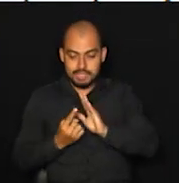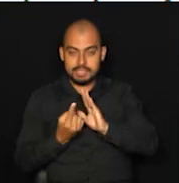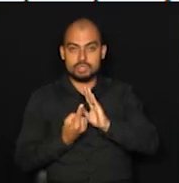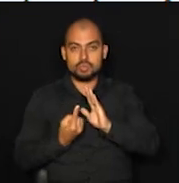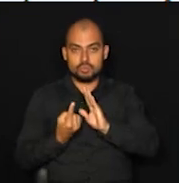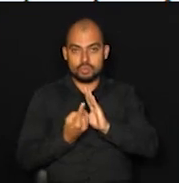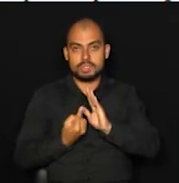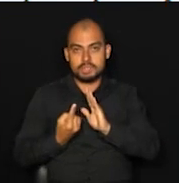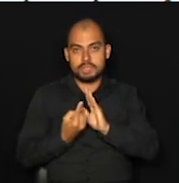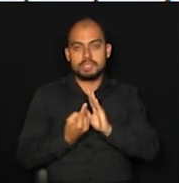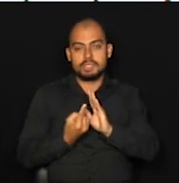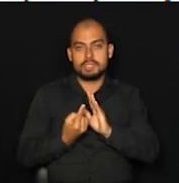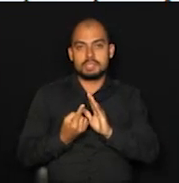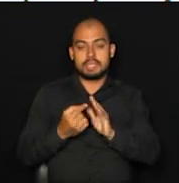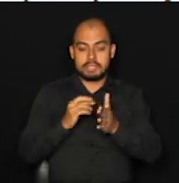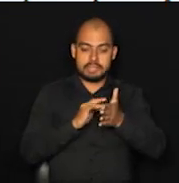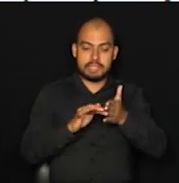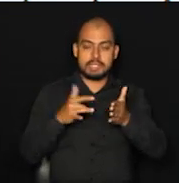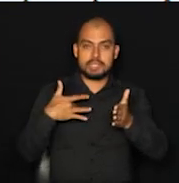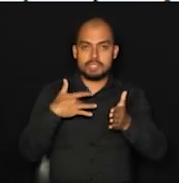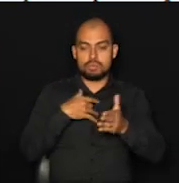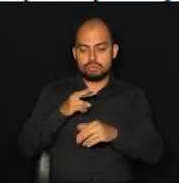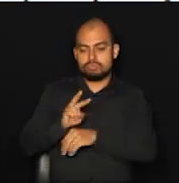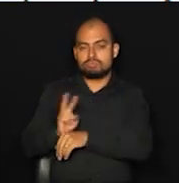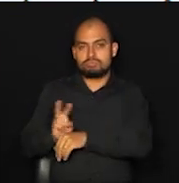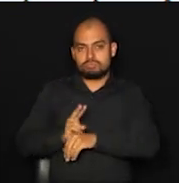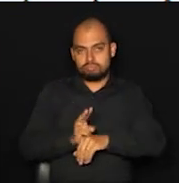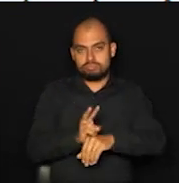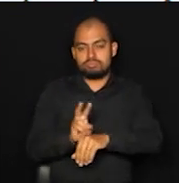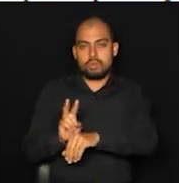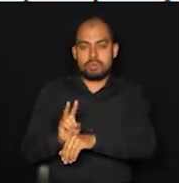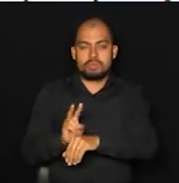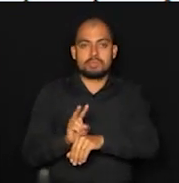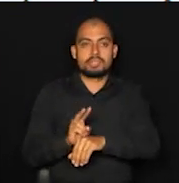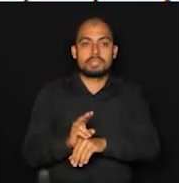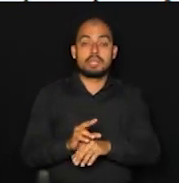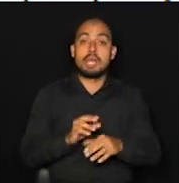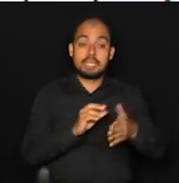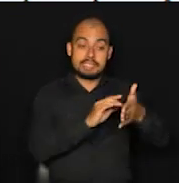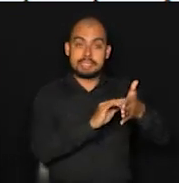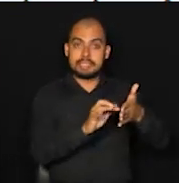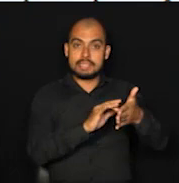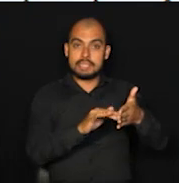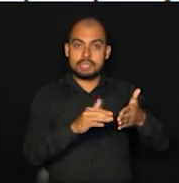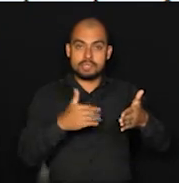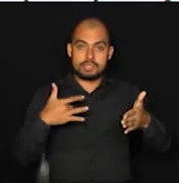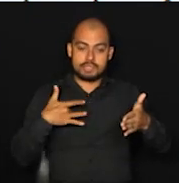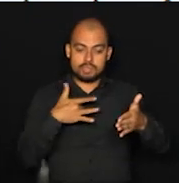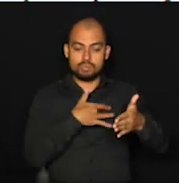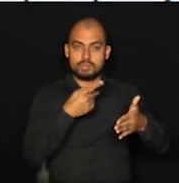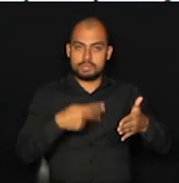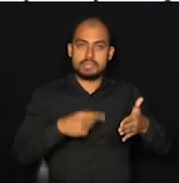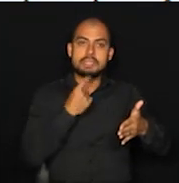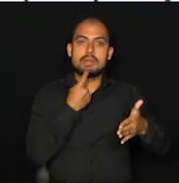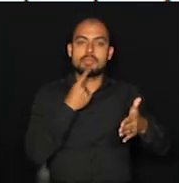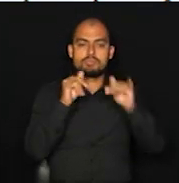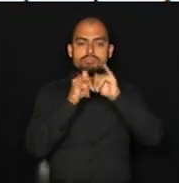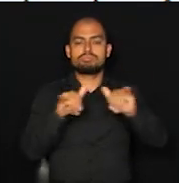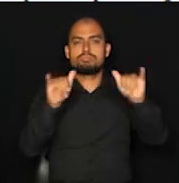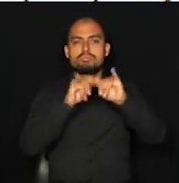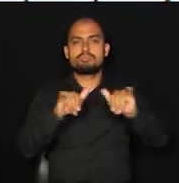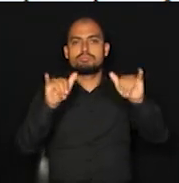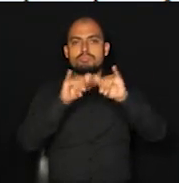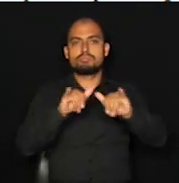pelos agentes da Secretaria Municipal de Saúde. Inclusive, a Secretaria de Saúde aqui de Campinas anunciou